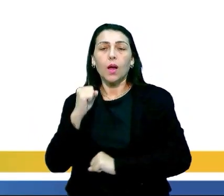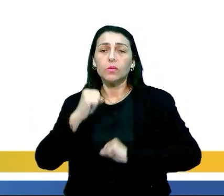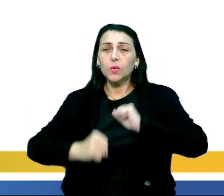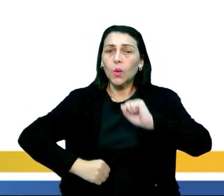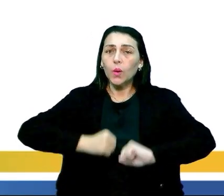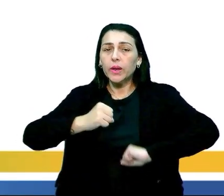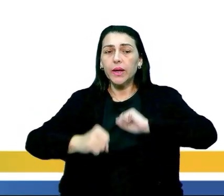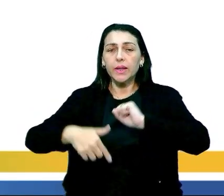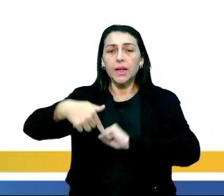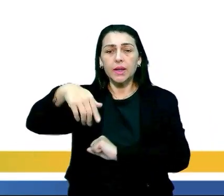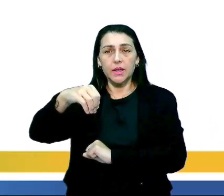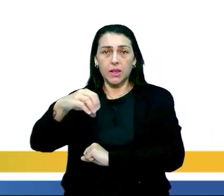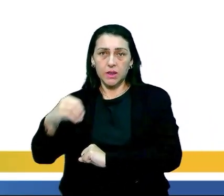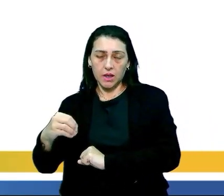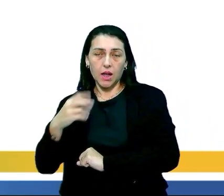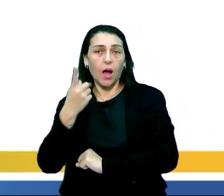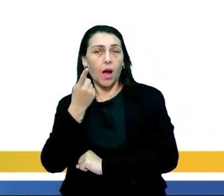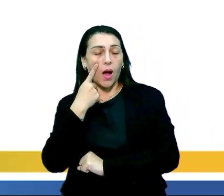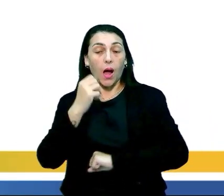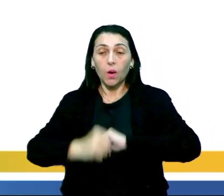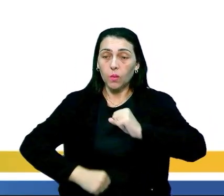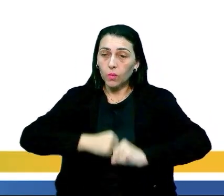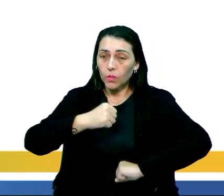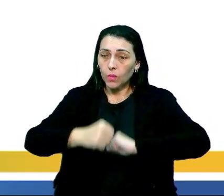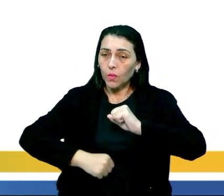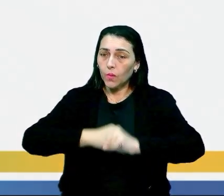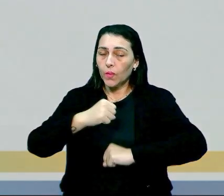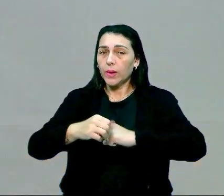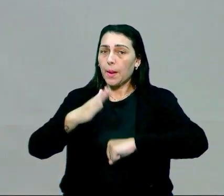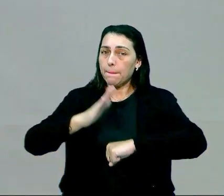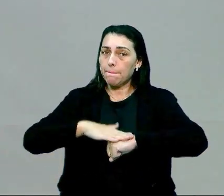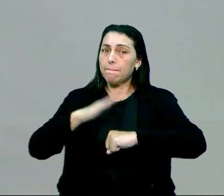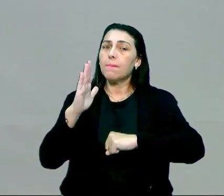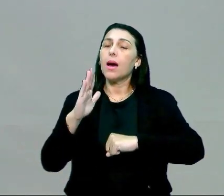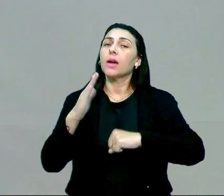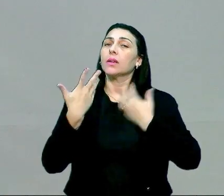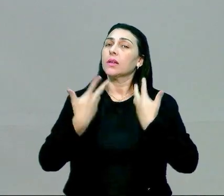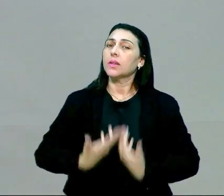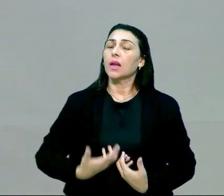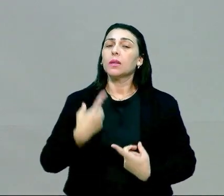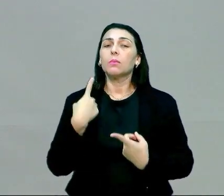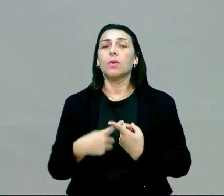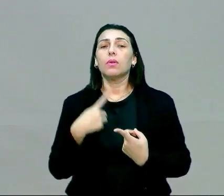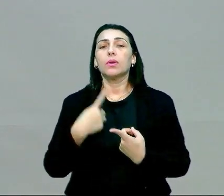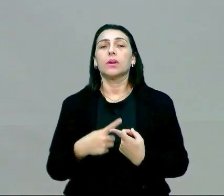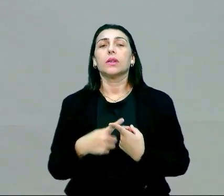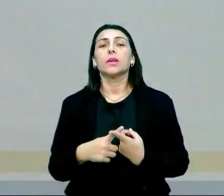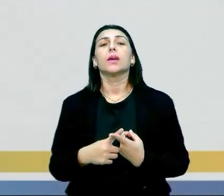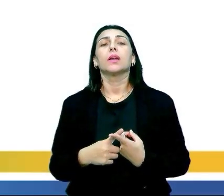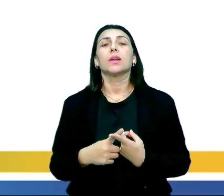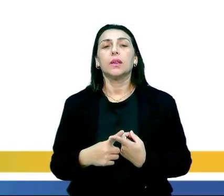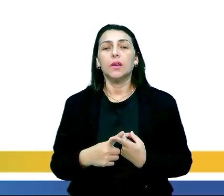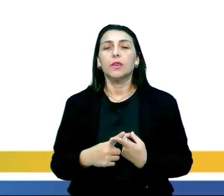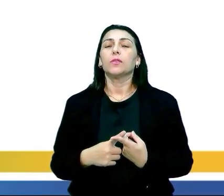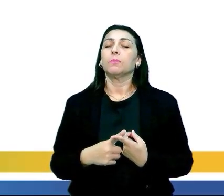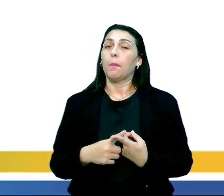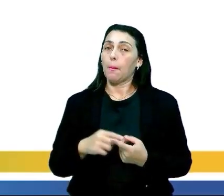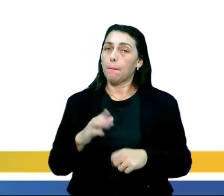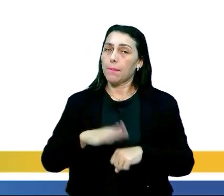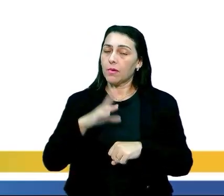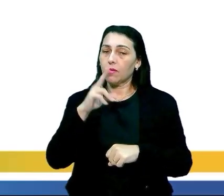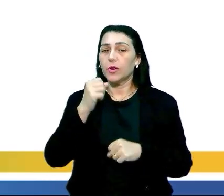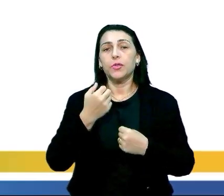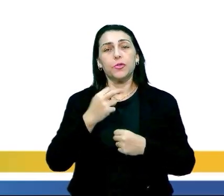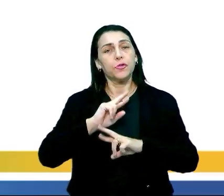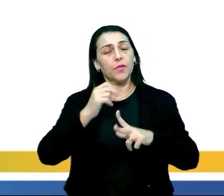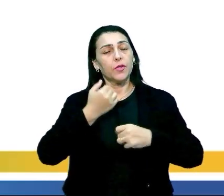corrida 700. A corrida, veja que é aquela que já tem um pouco mais de gasto. Por quê? Porque você vai estar demandando mais. Diferente do